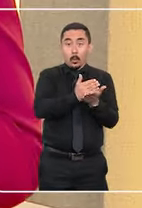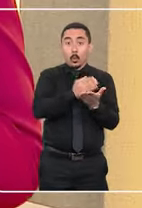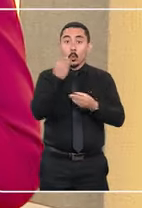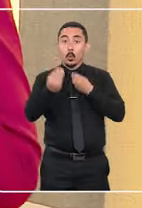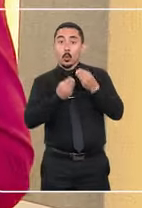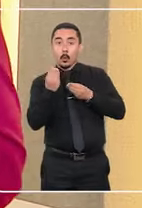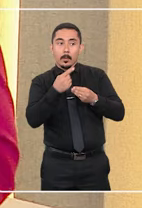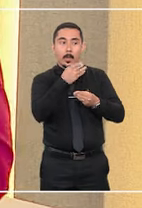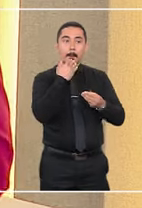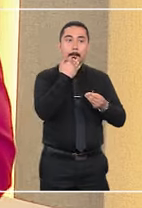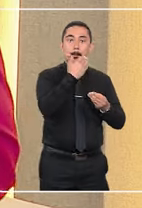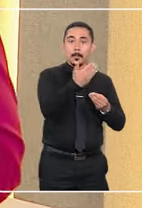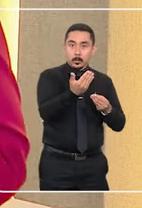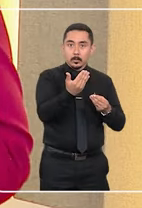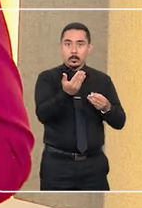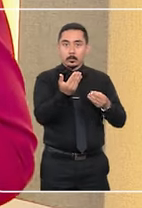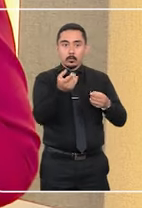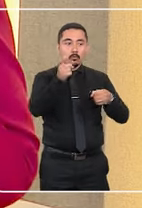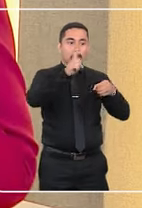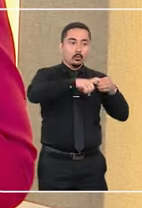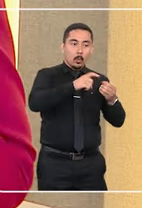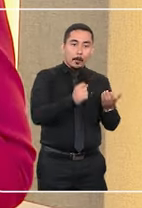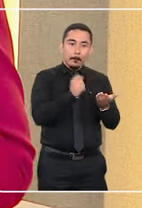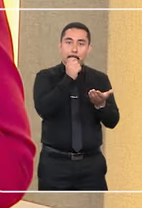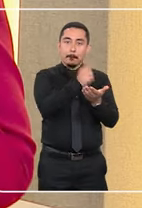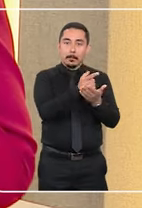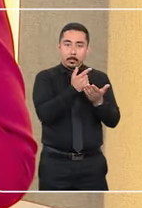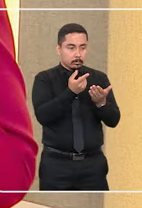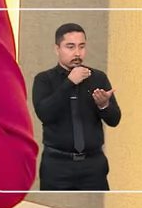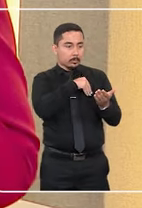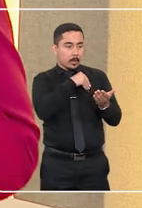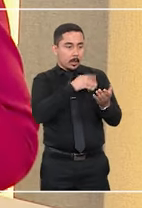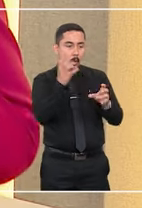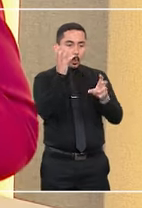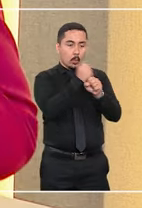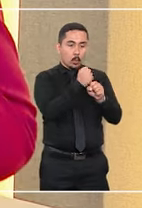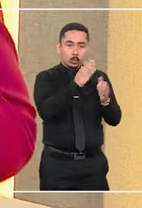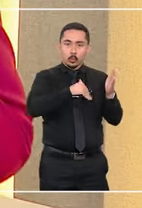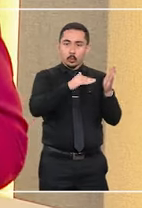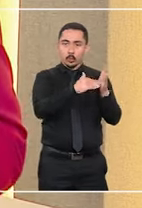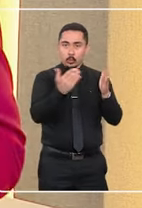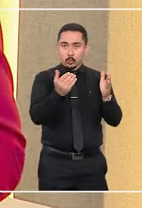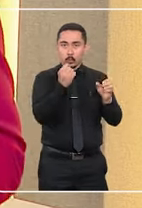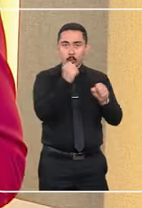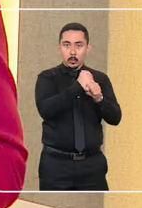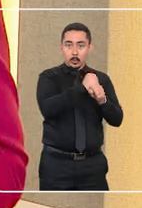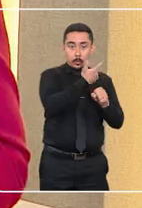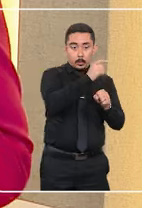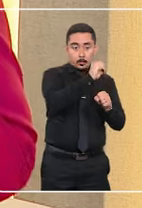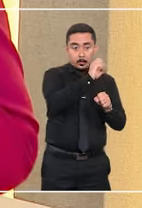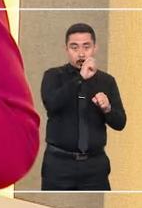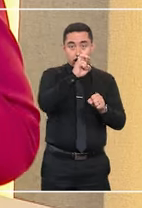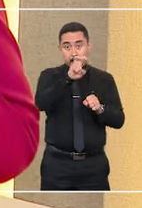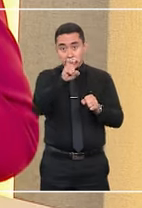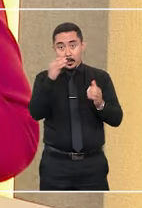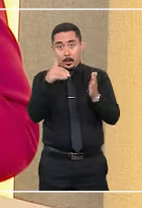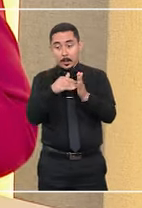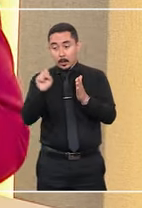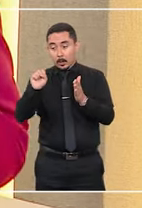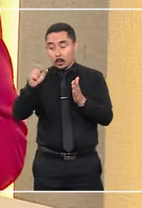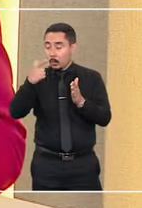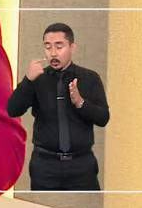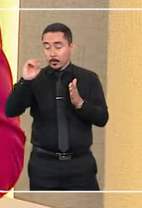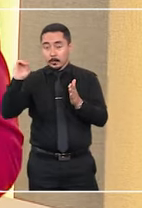contribuinte solicitou à Receita a retificação das declarações dele referentes aos exercícios de 2005 a 2008.